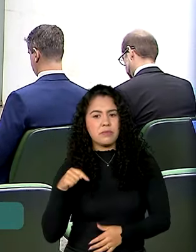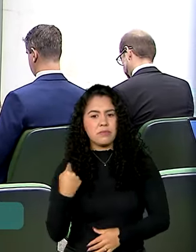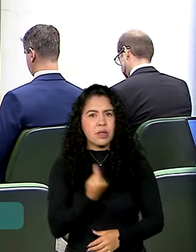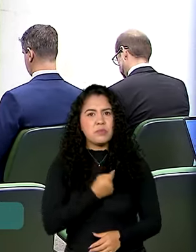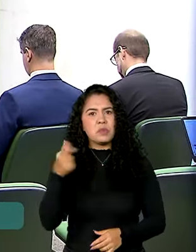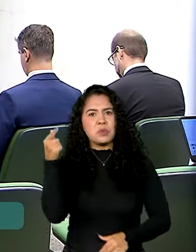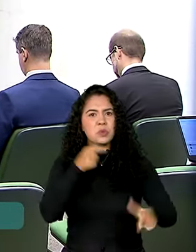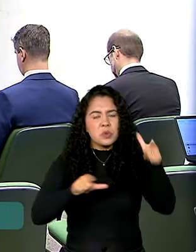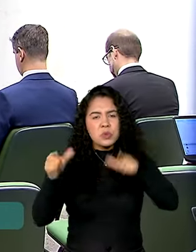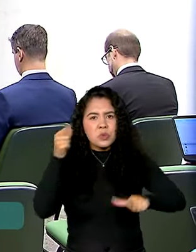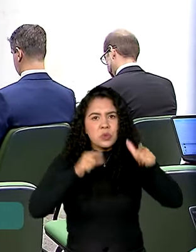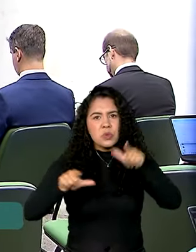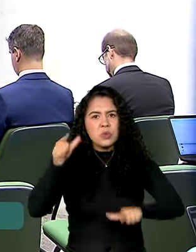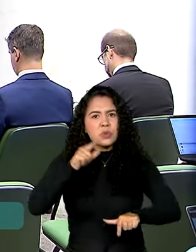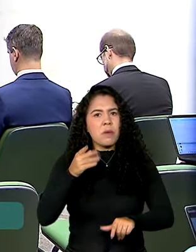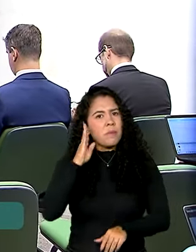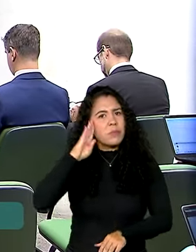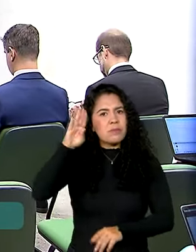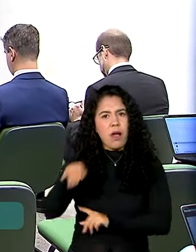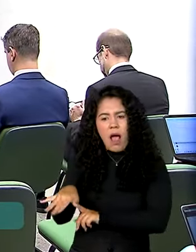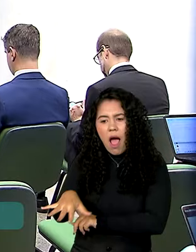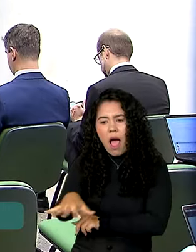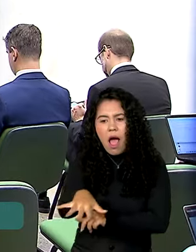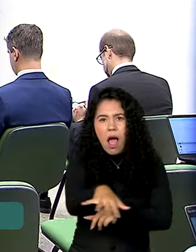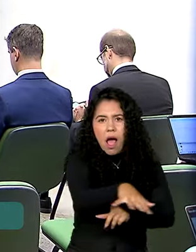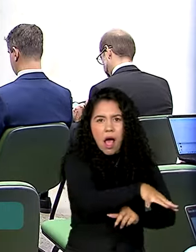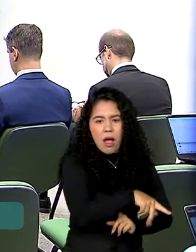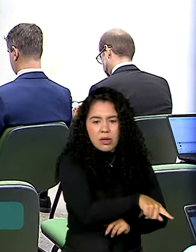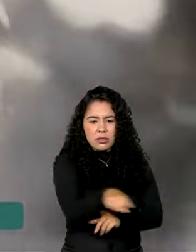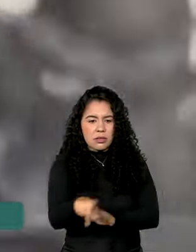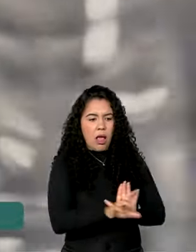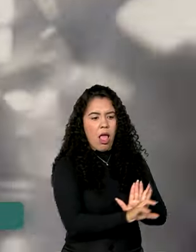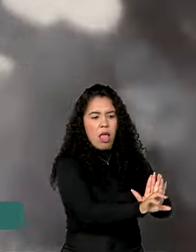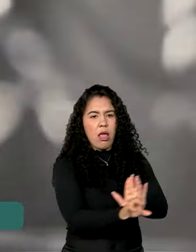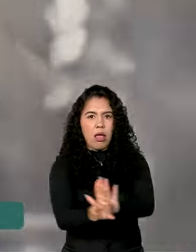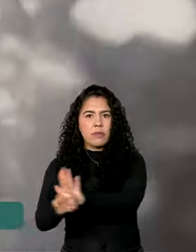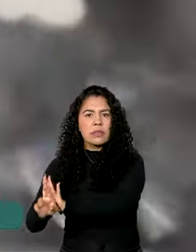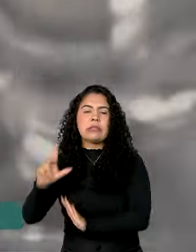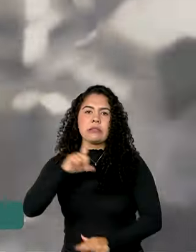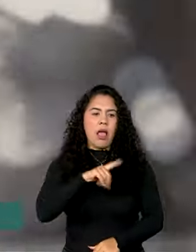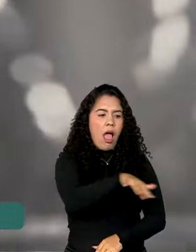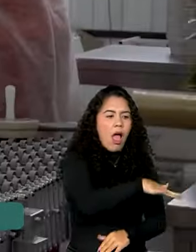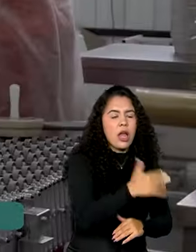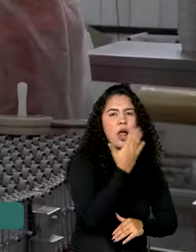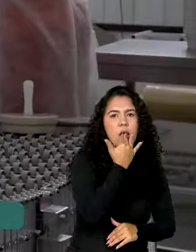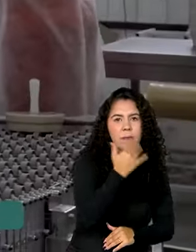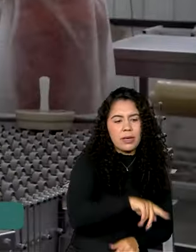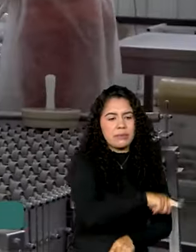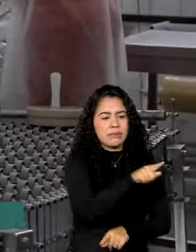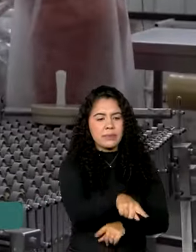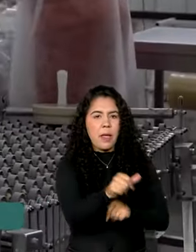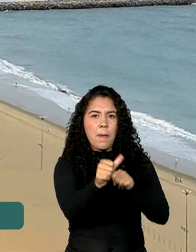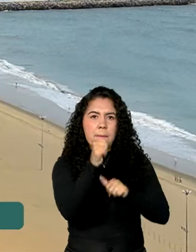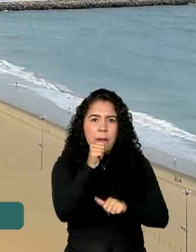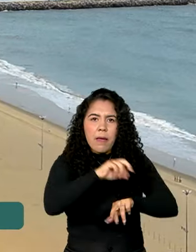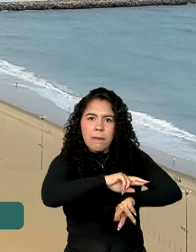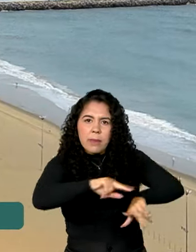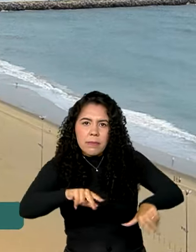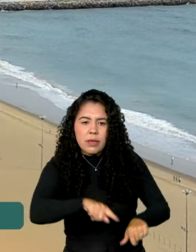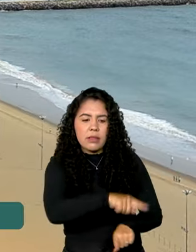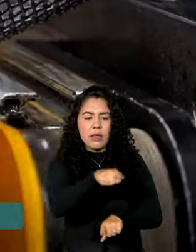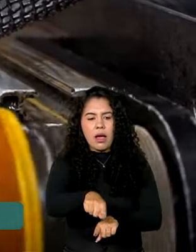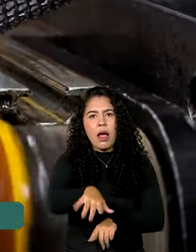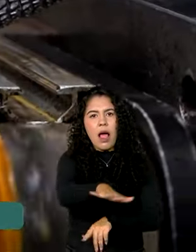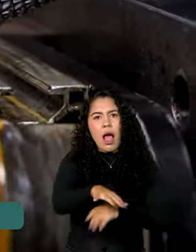setores representados, como alimentos, bebidas, maquinário, o setor de